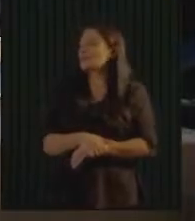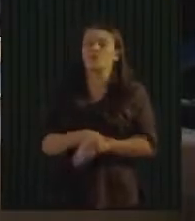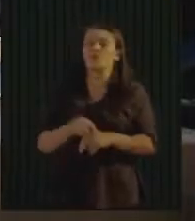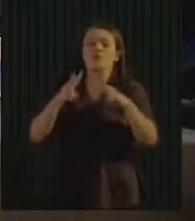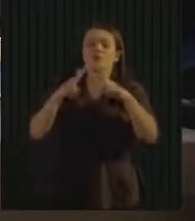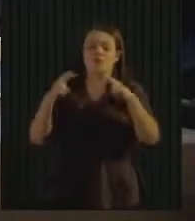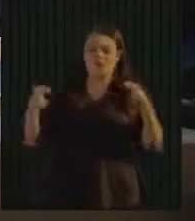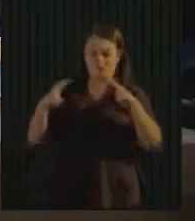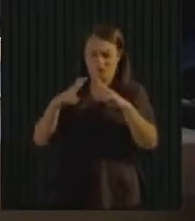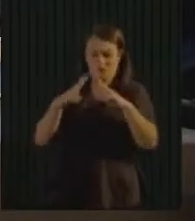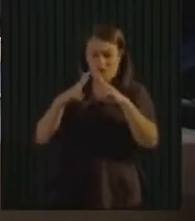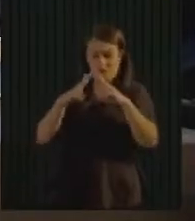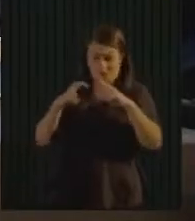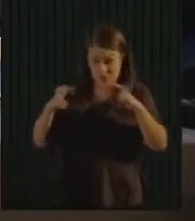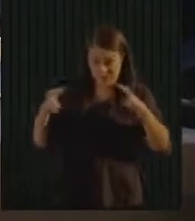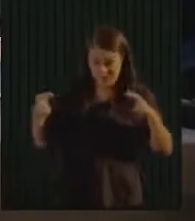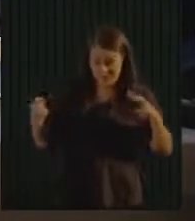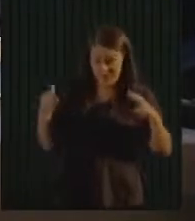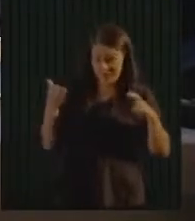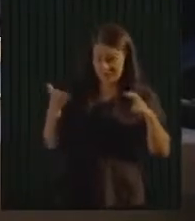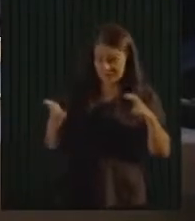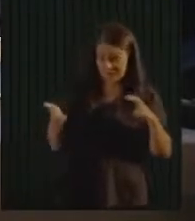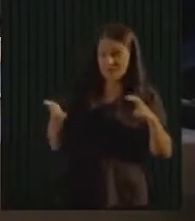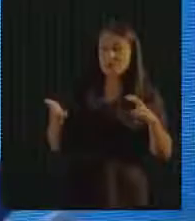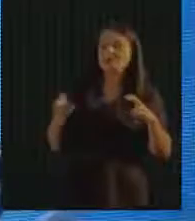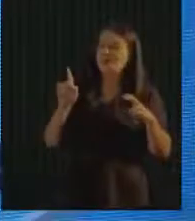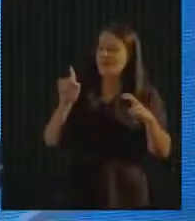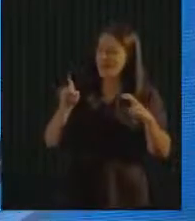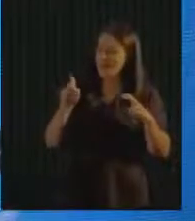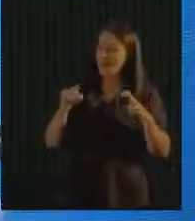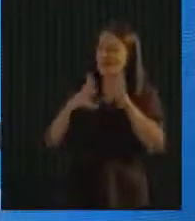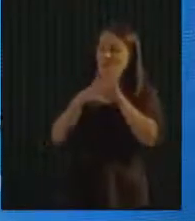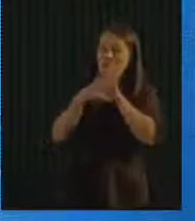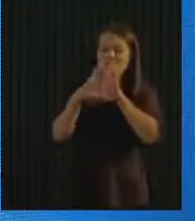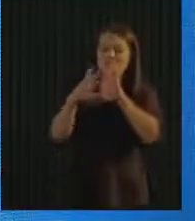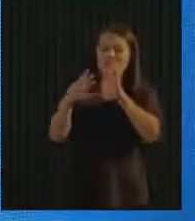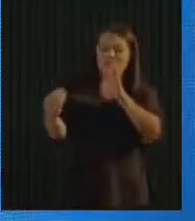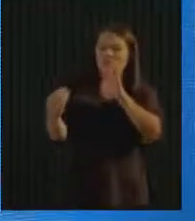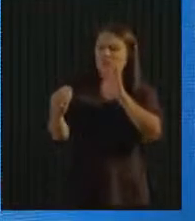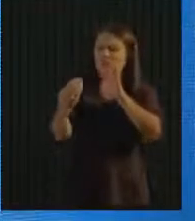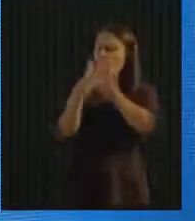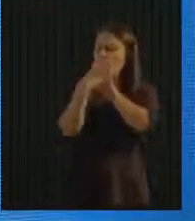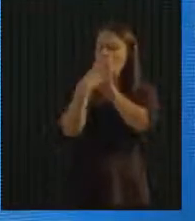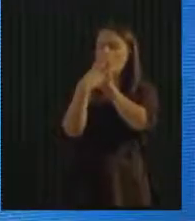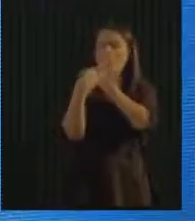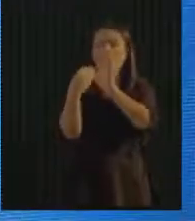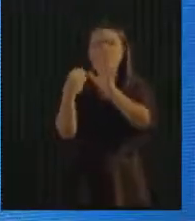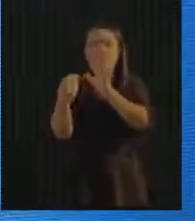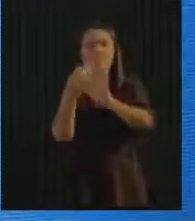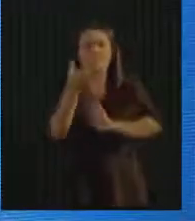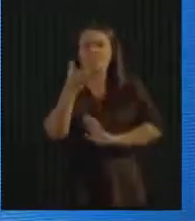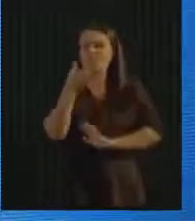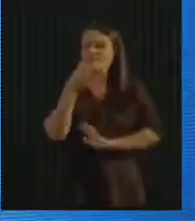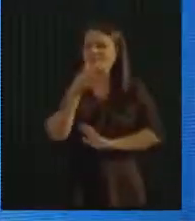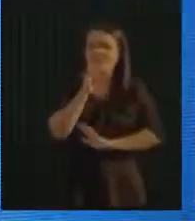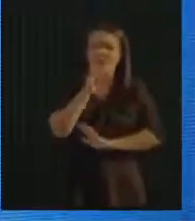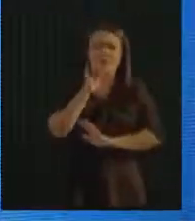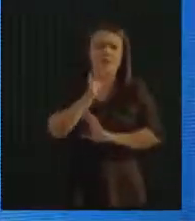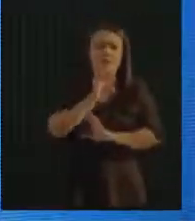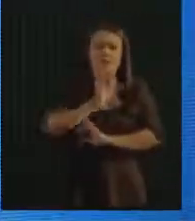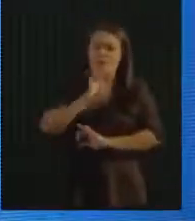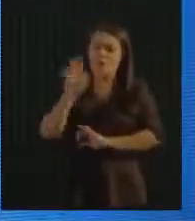Florianópolis não só é um excelente exemplo, mas ele inspira muito a gente.